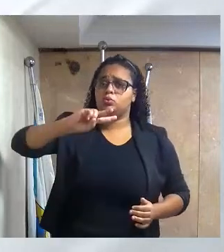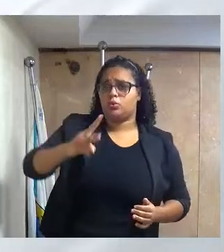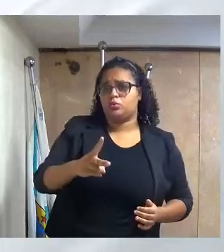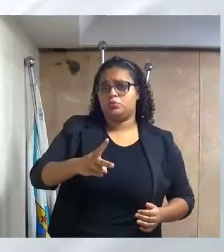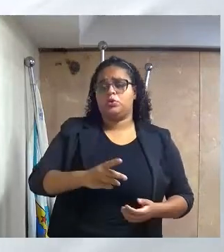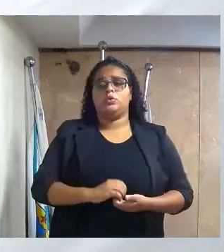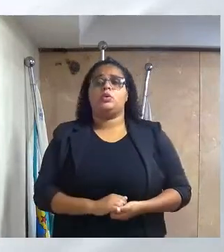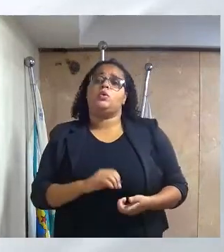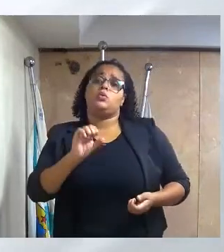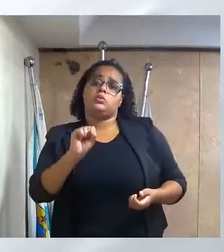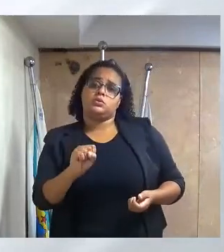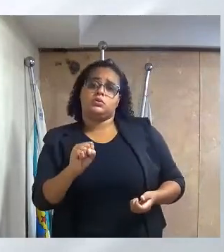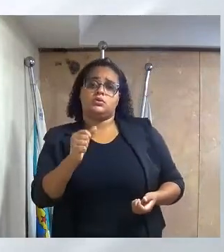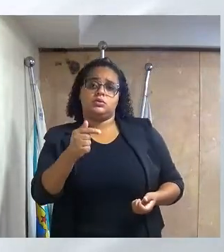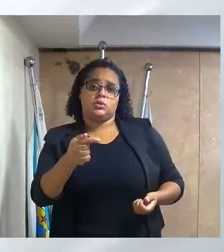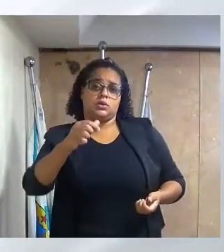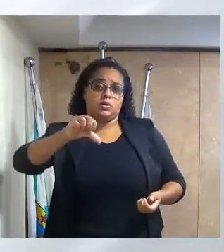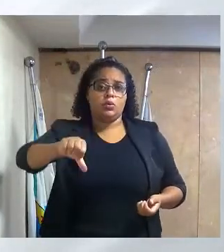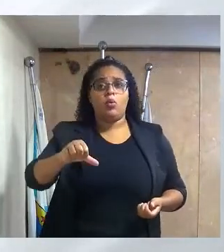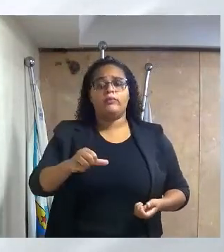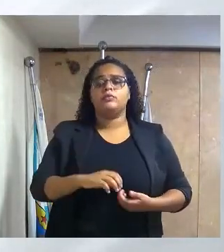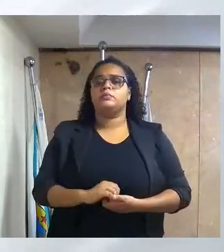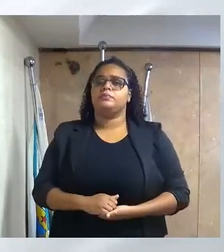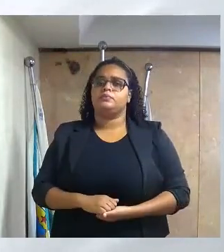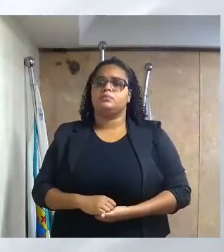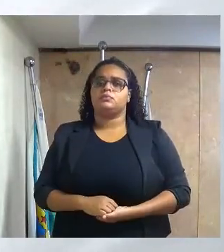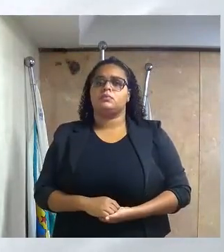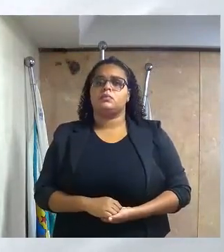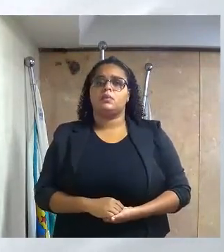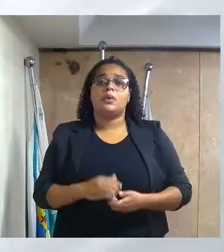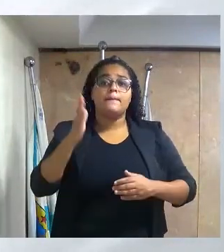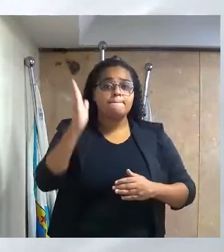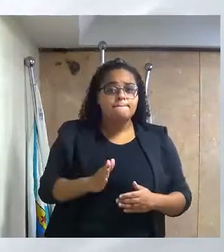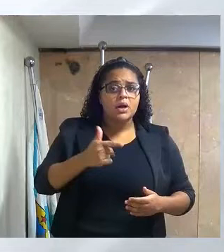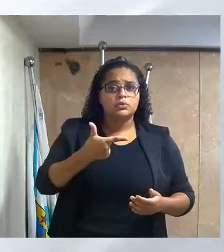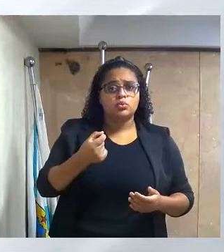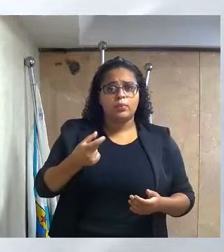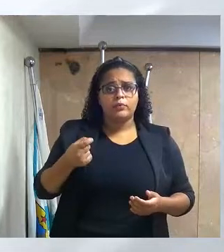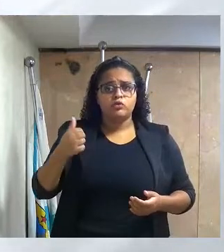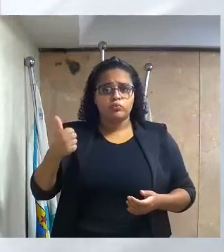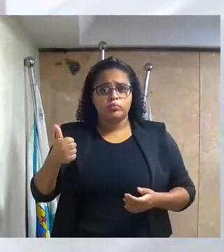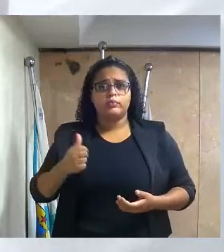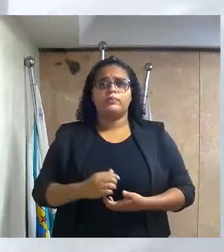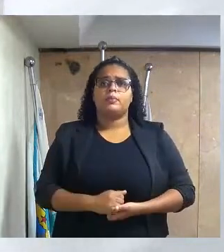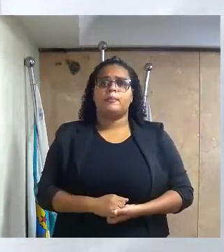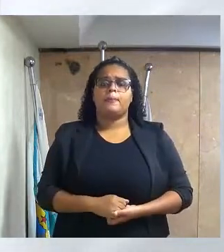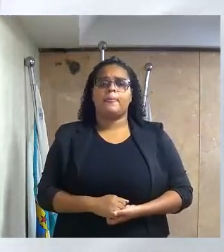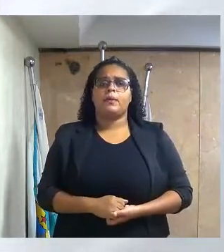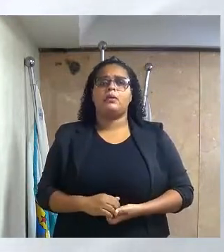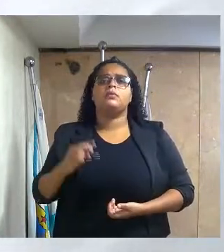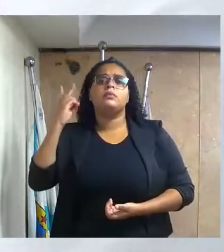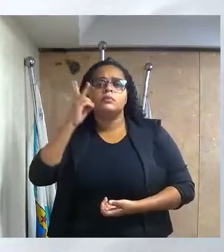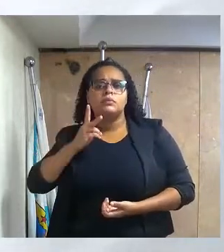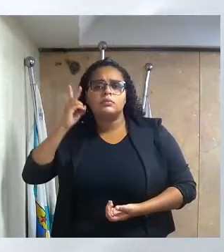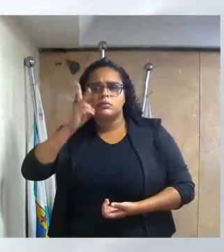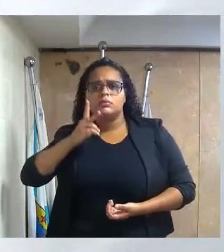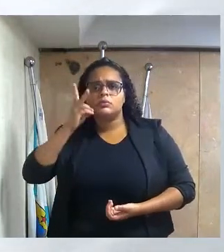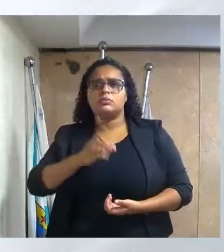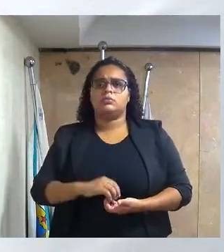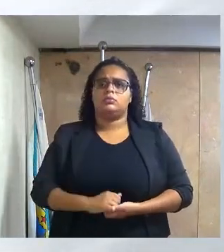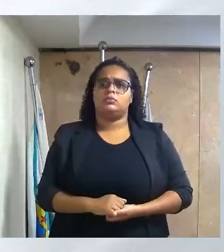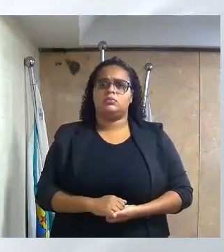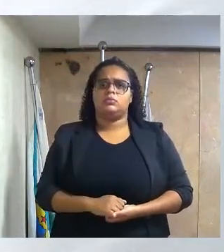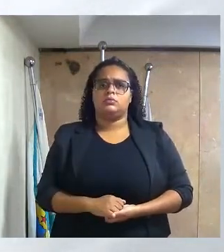Indicação 2879-2021, do excelentíssimo senhor vereador